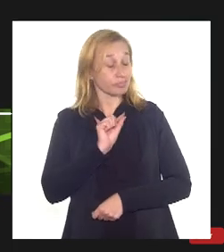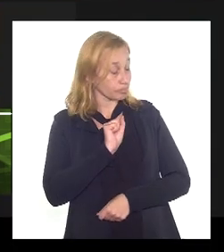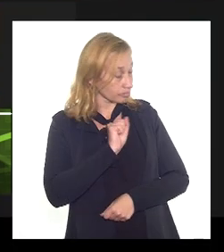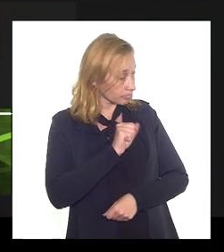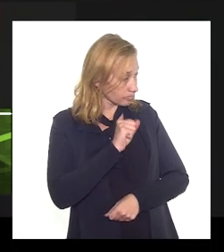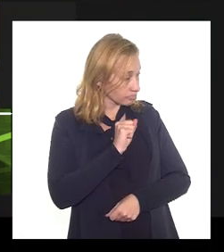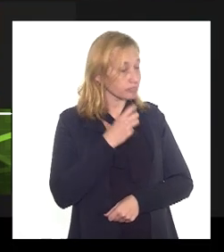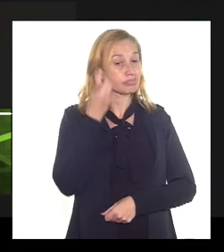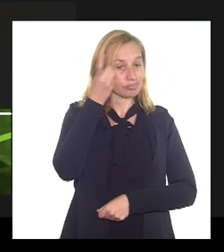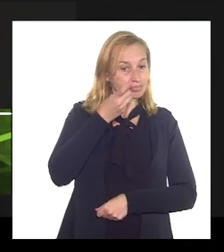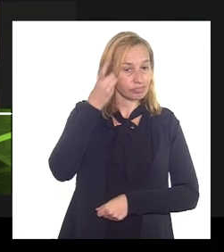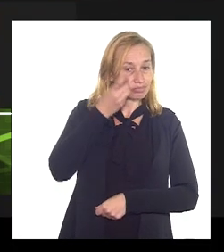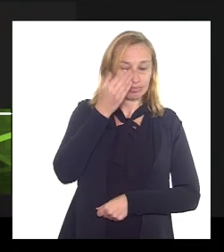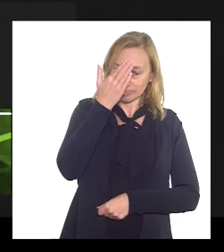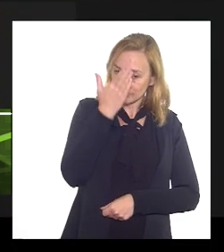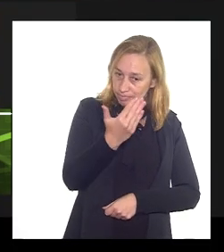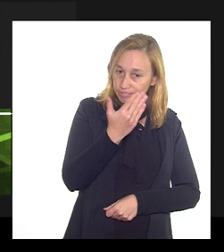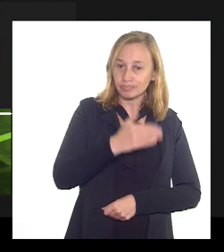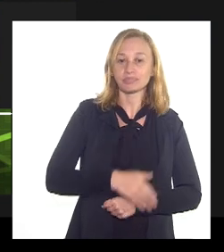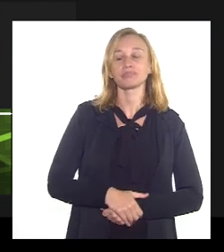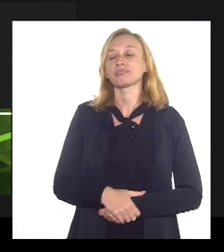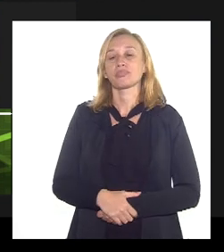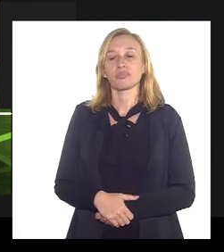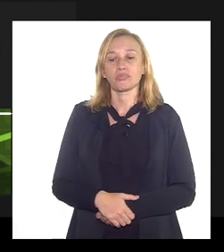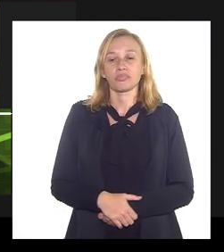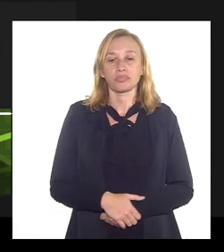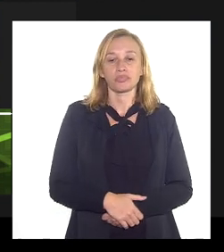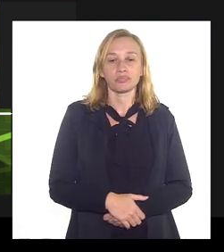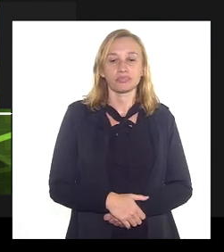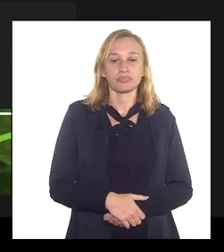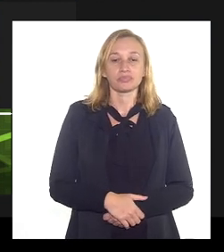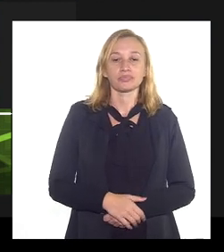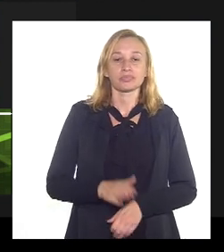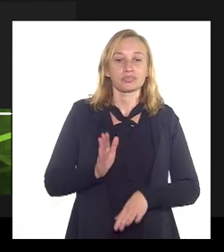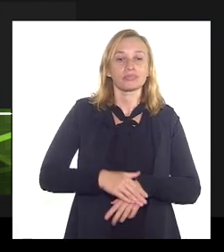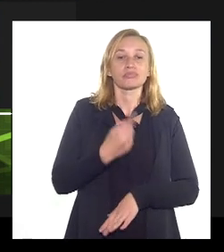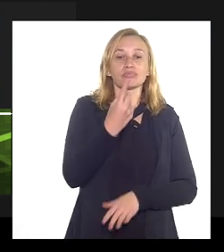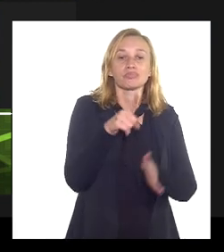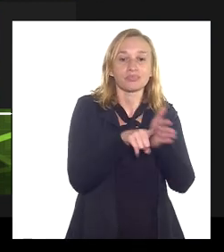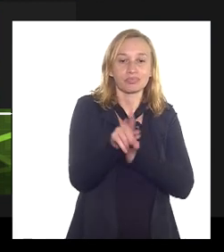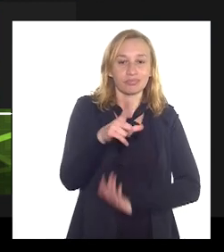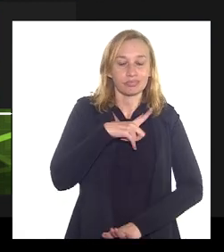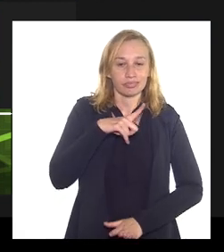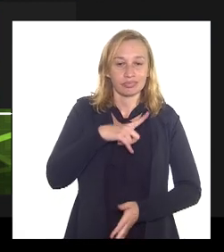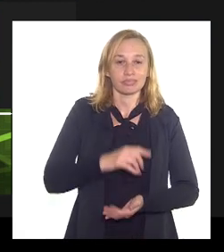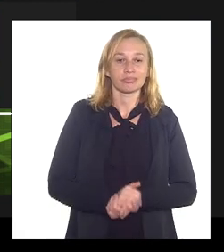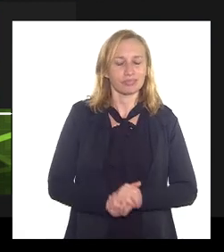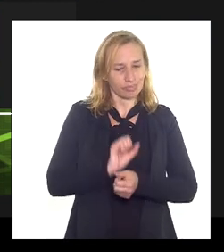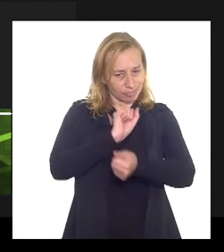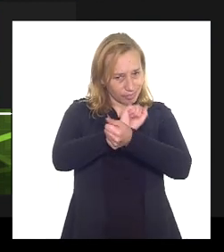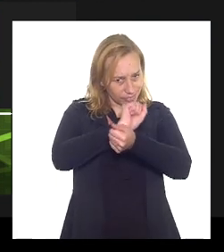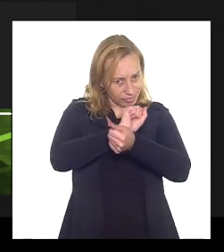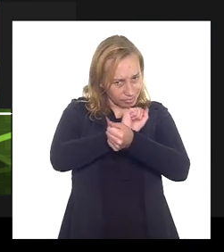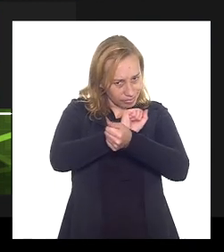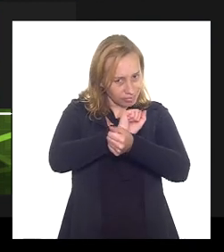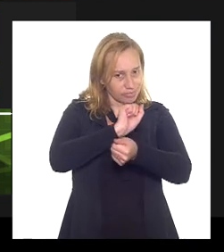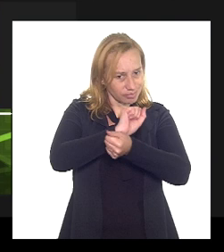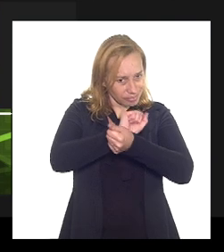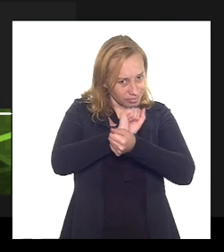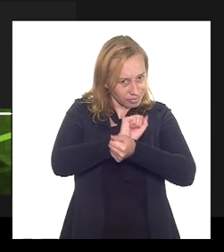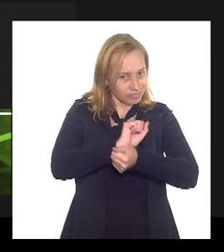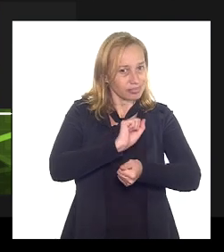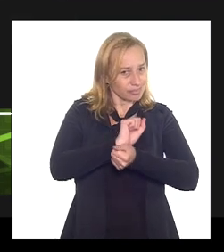deputado eu agradeço a senhora ainda dá até fazer uma pergunta deputado aí deputado Mauro